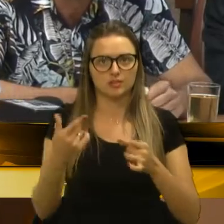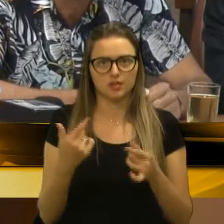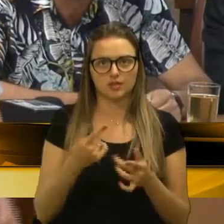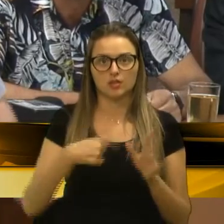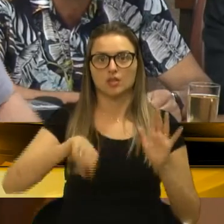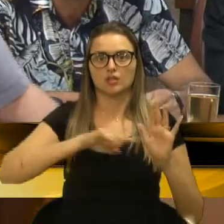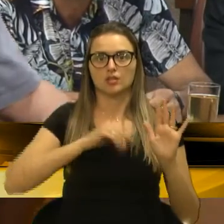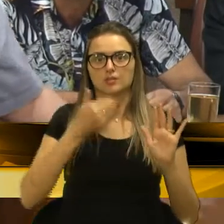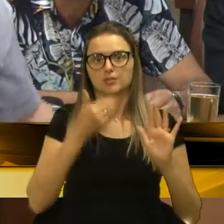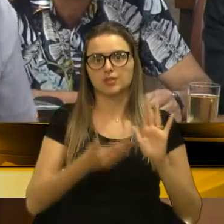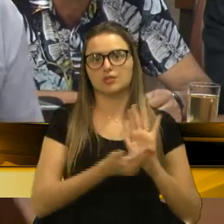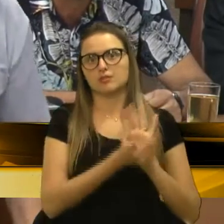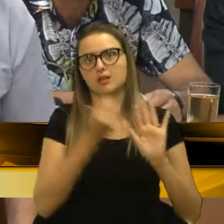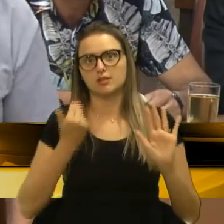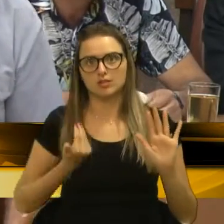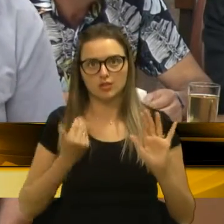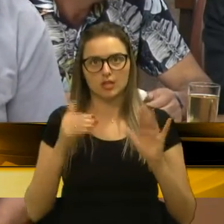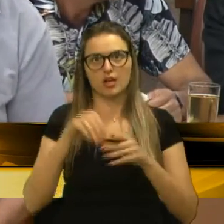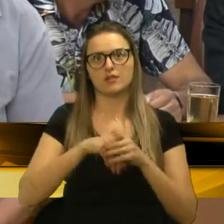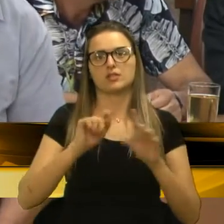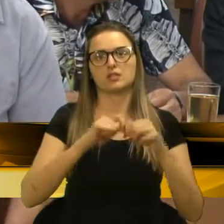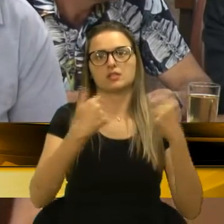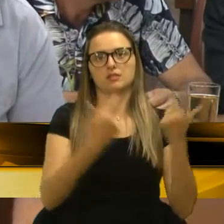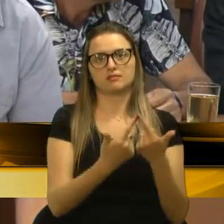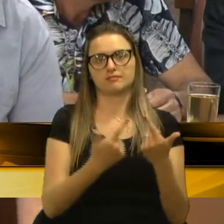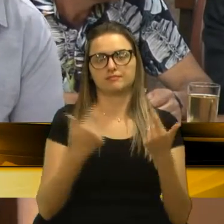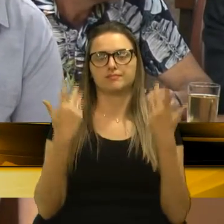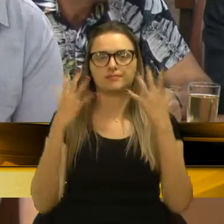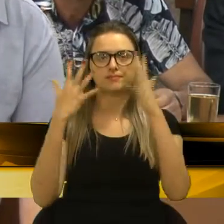retirada desse pacote é da semana. Tem que ser recente.